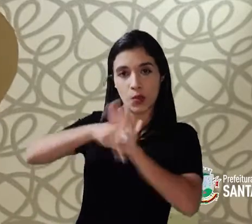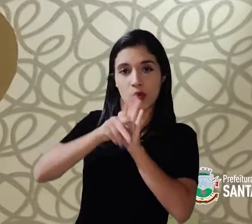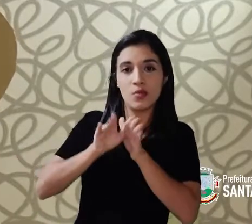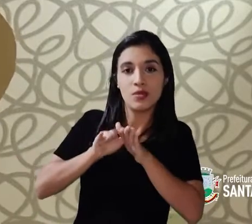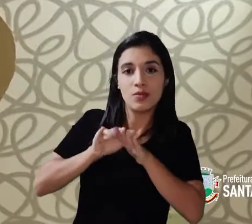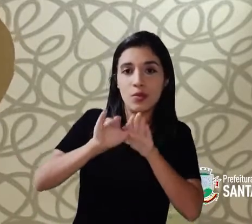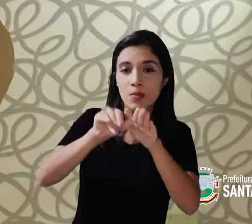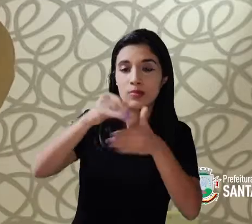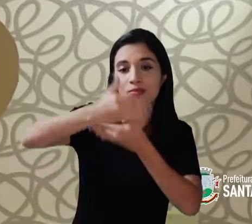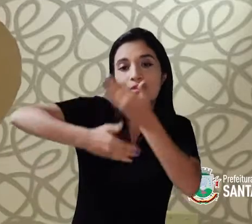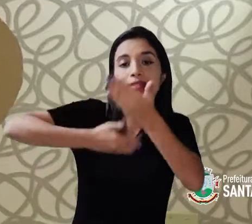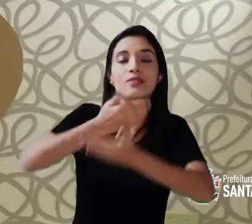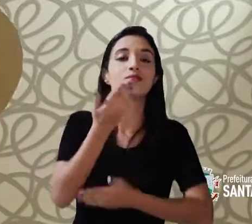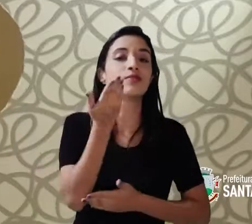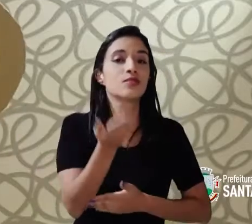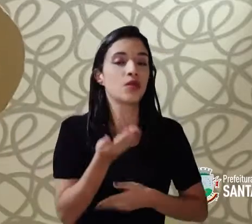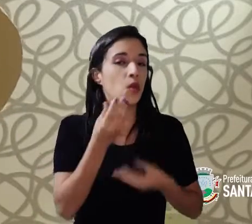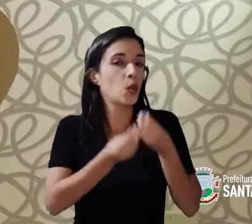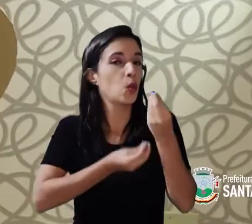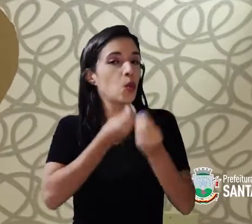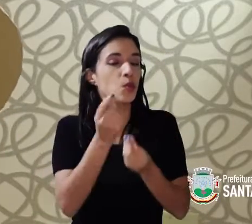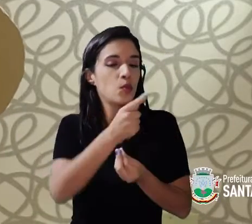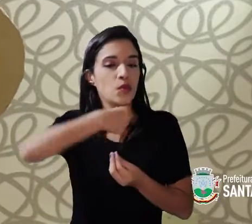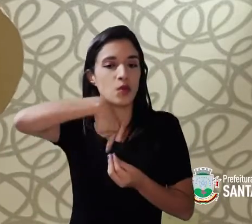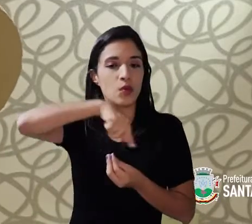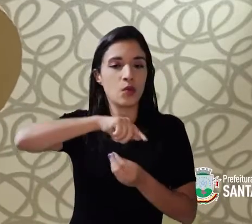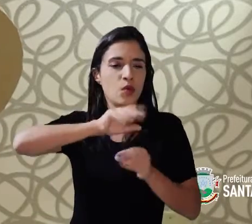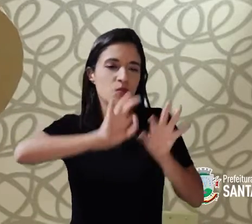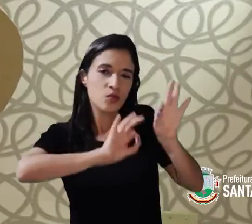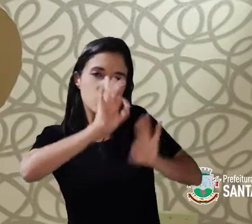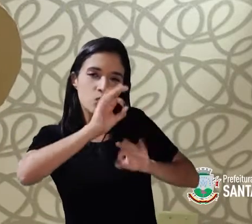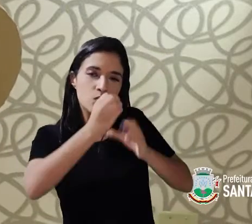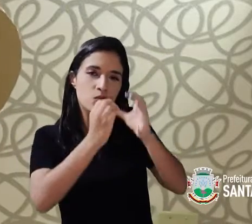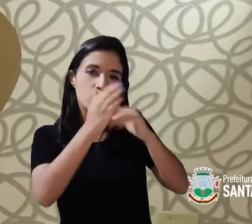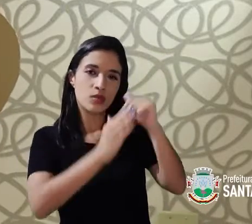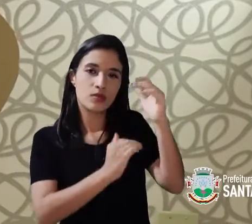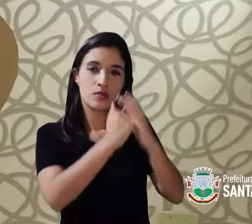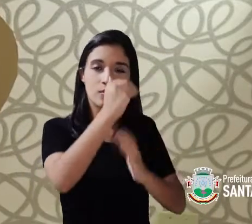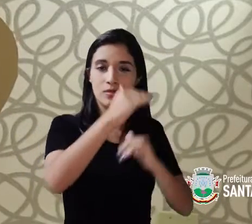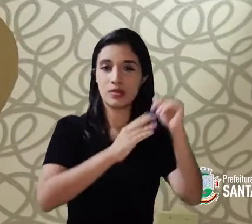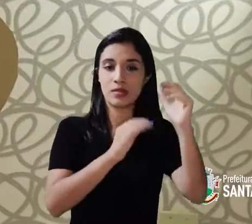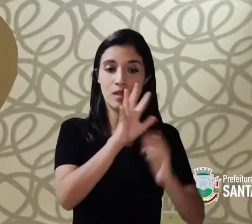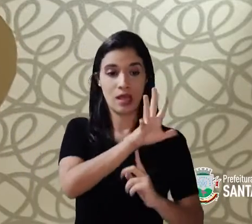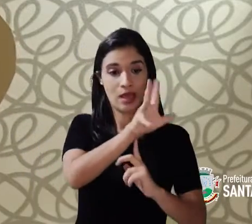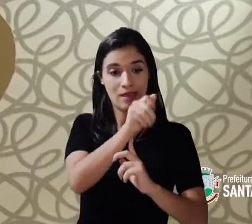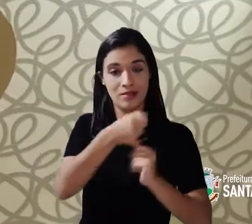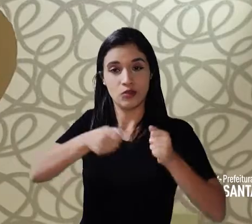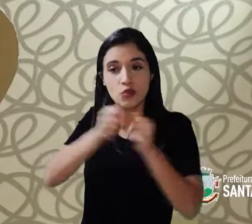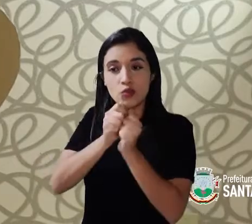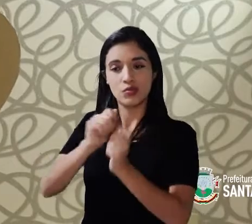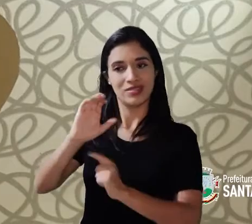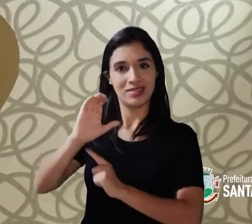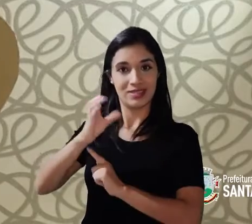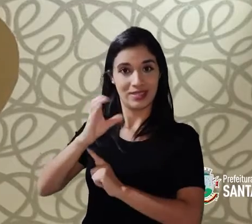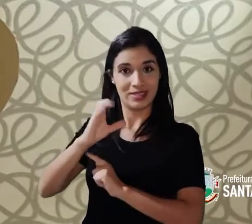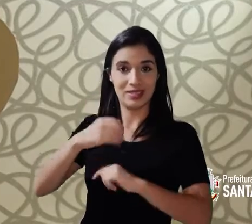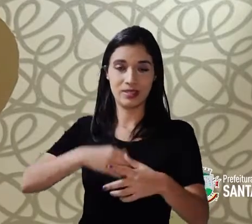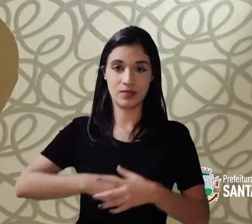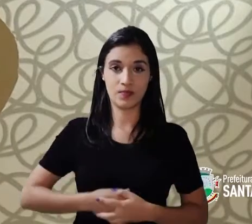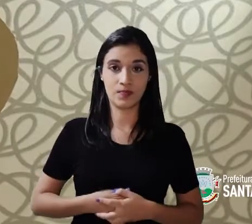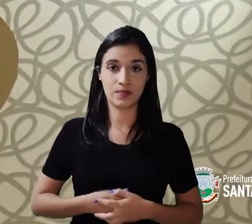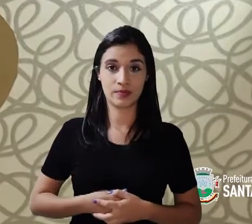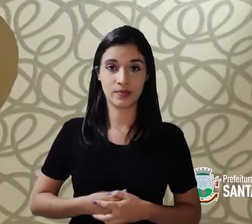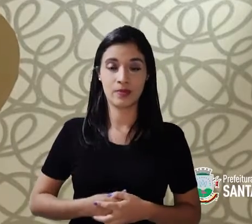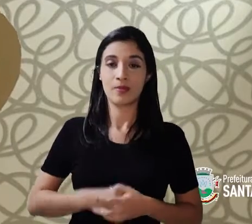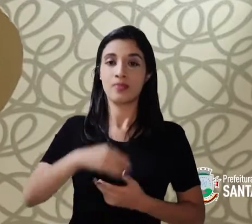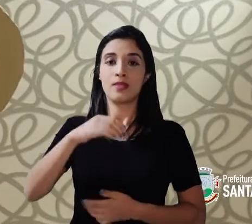para compartilhar com vocês como fazemos artes e ciências juntas. Cada uma das minhas